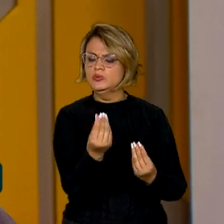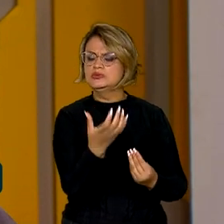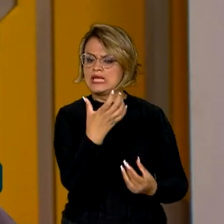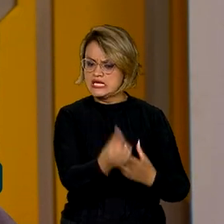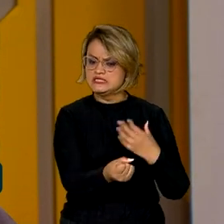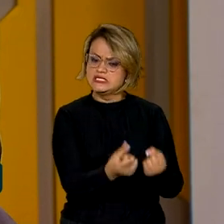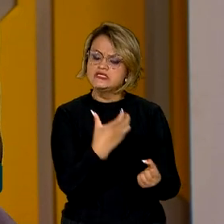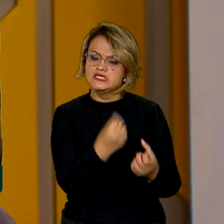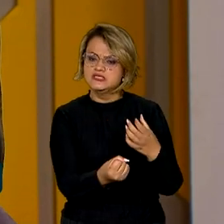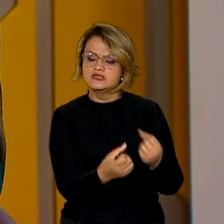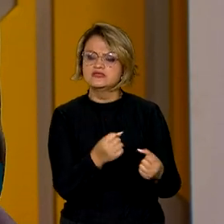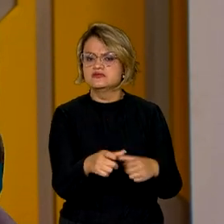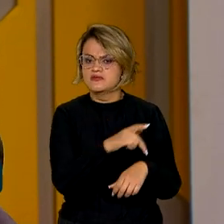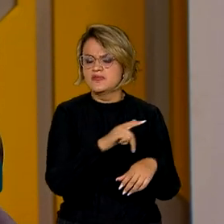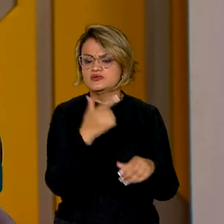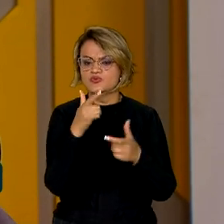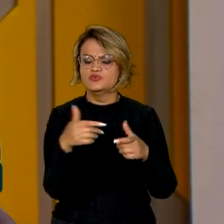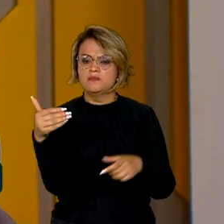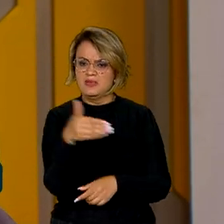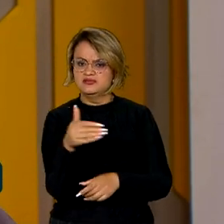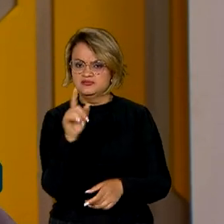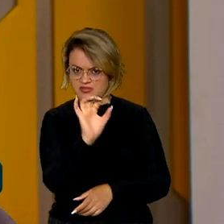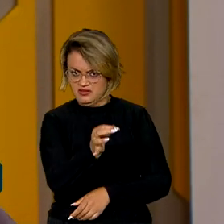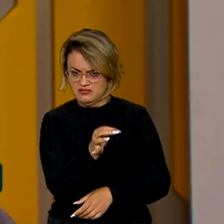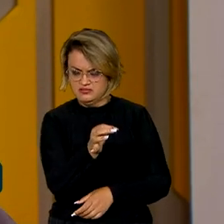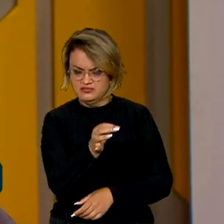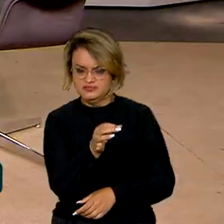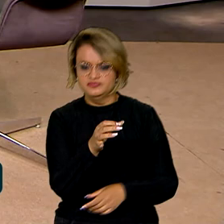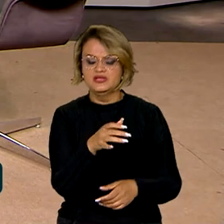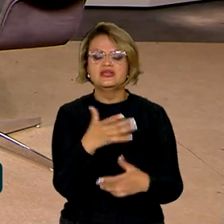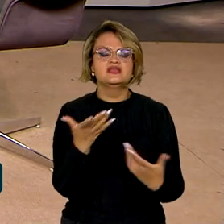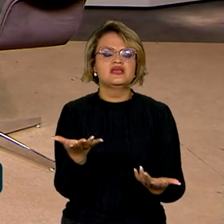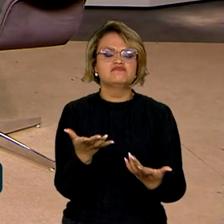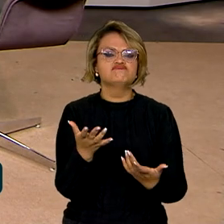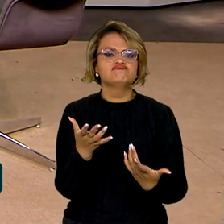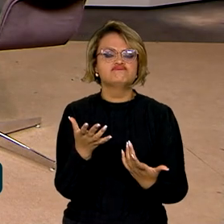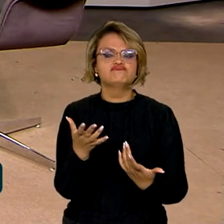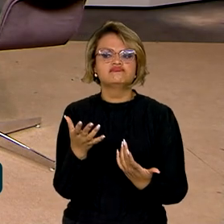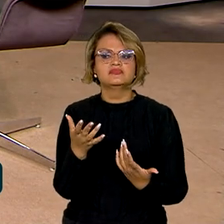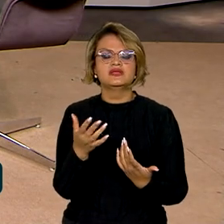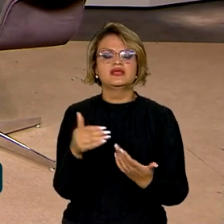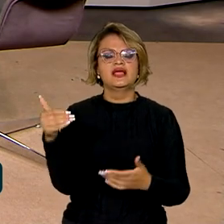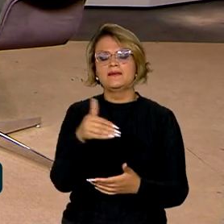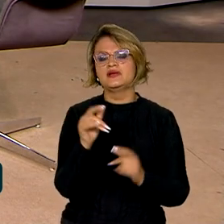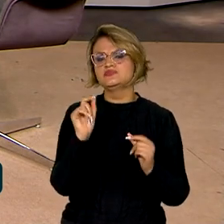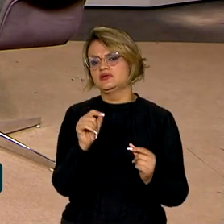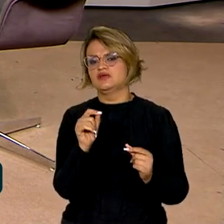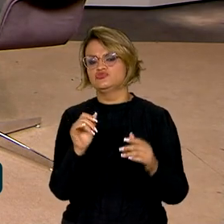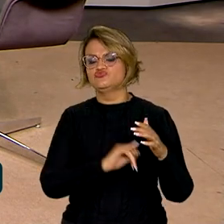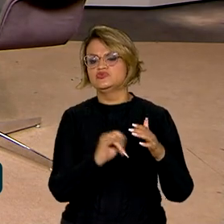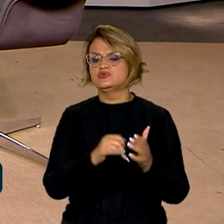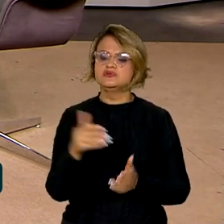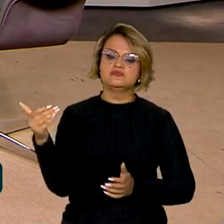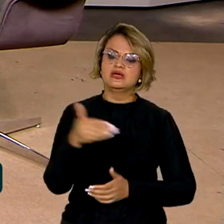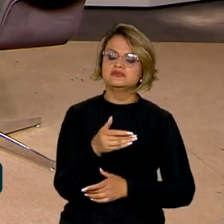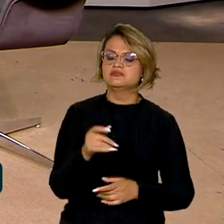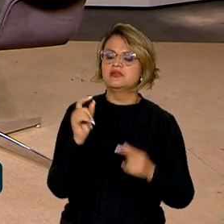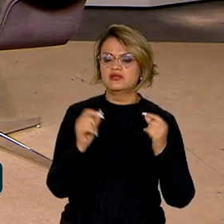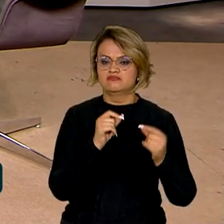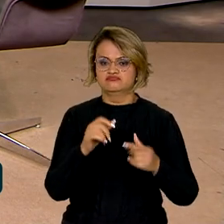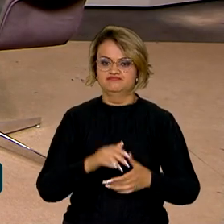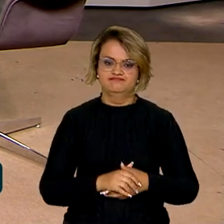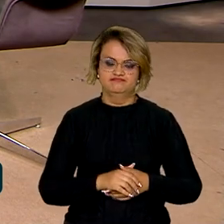países este ano. Que tipo de organização, diretora, instituição, pode